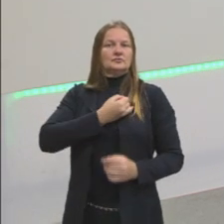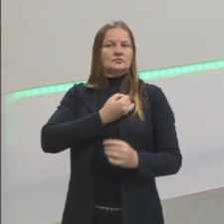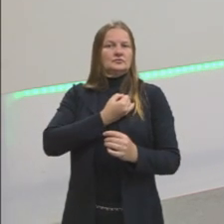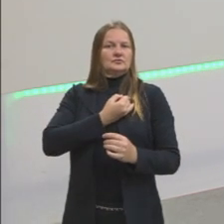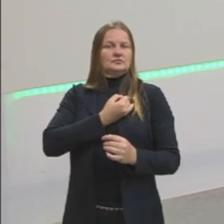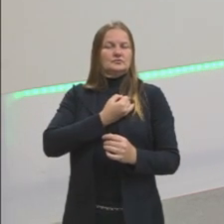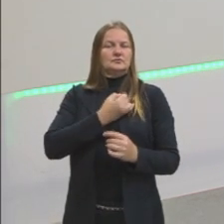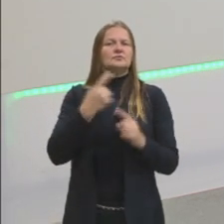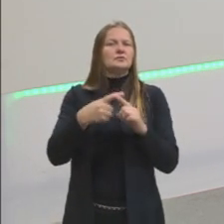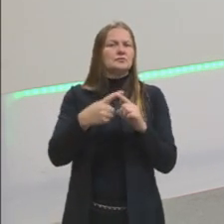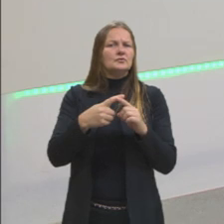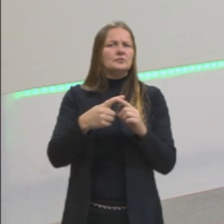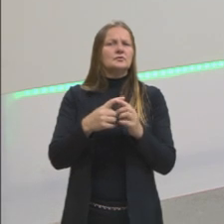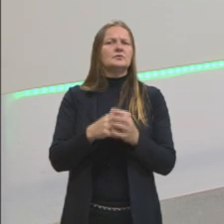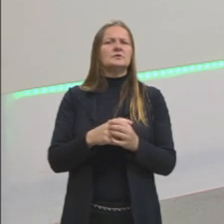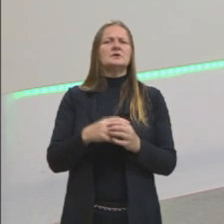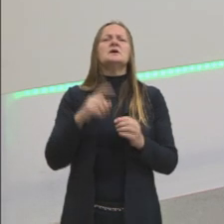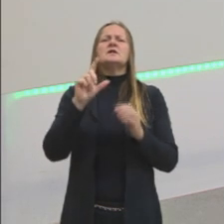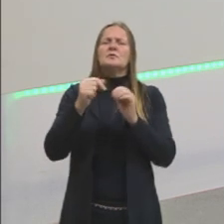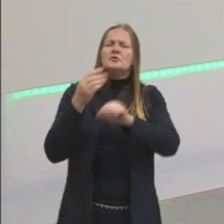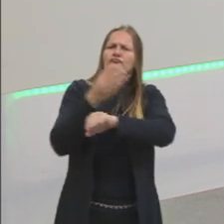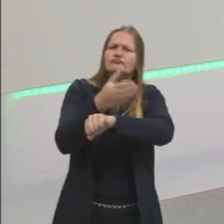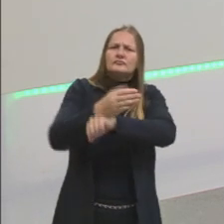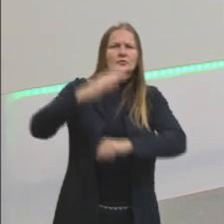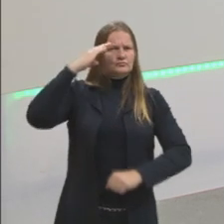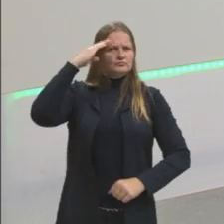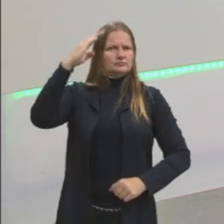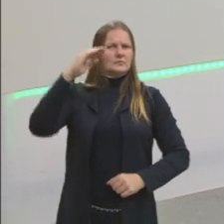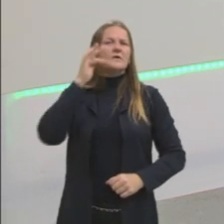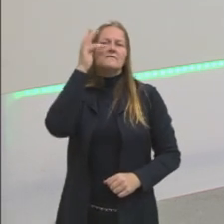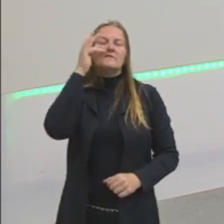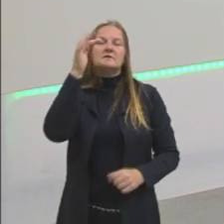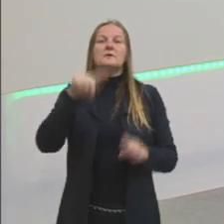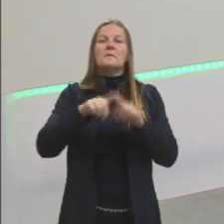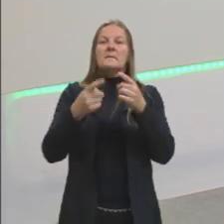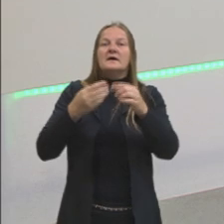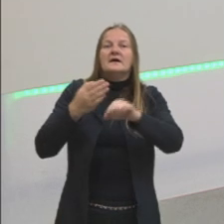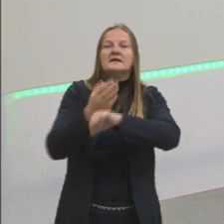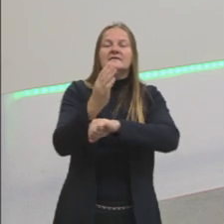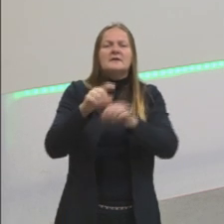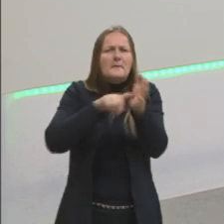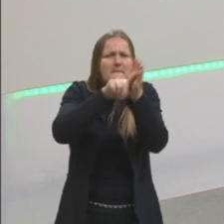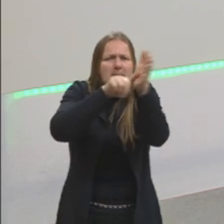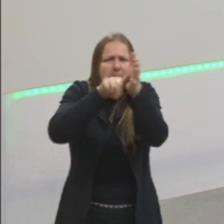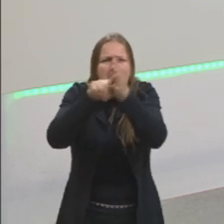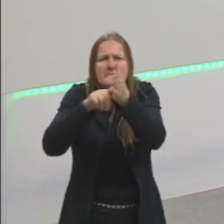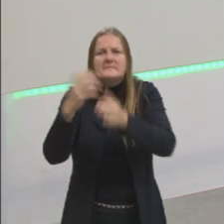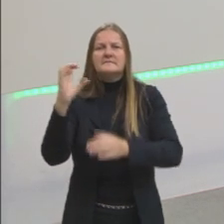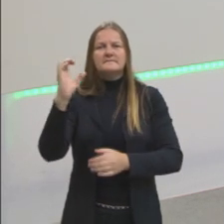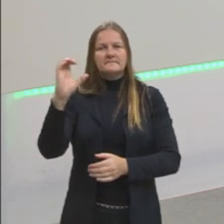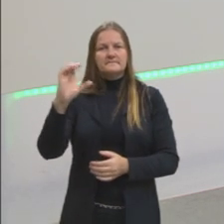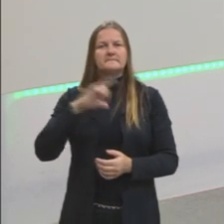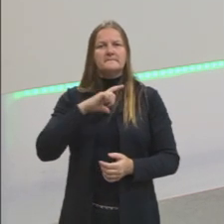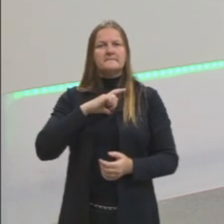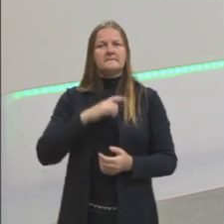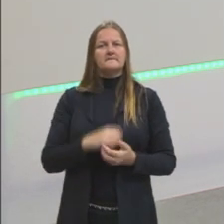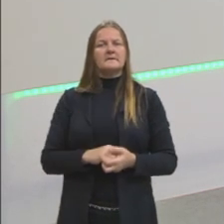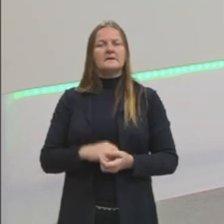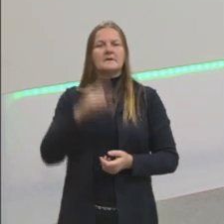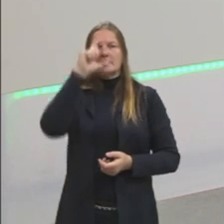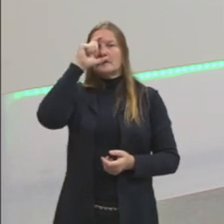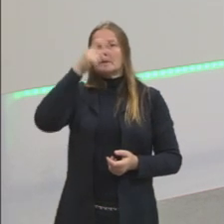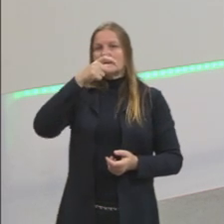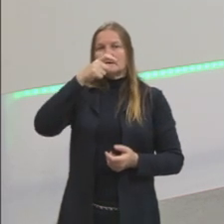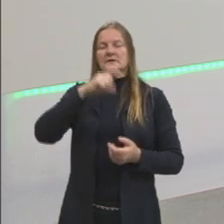a ter uma incursão no exército francês, mas é através da pesquisa, da ciência, que o René